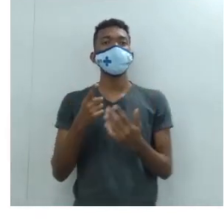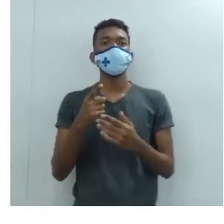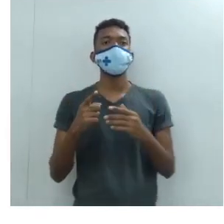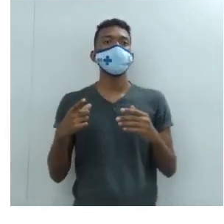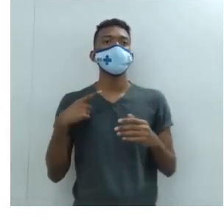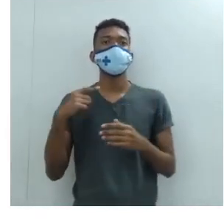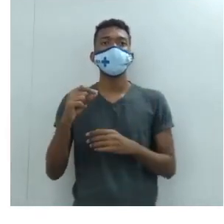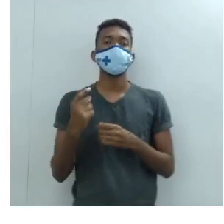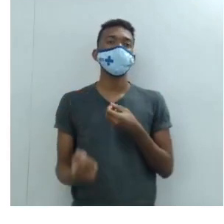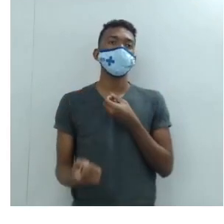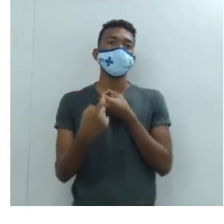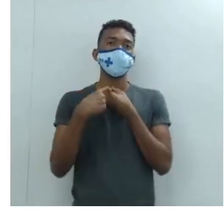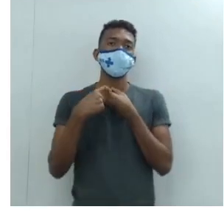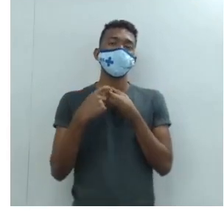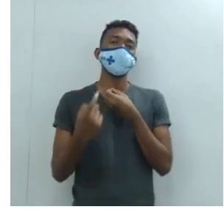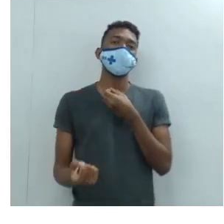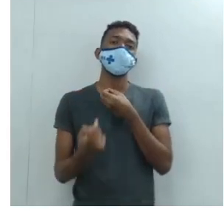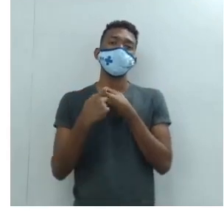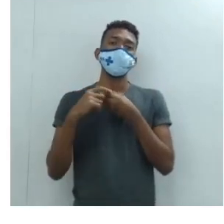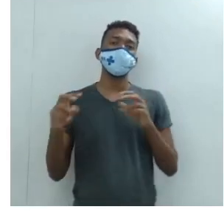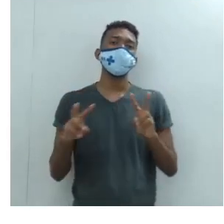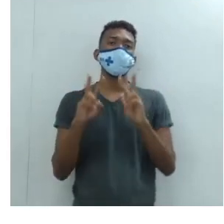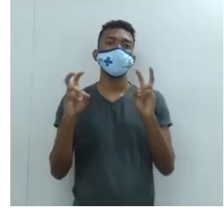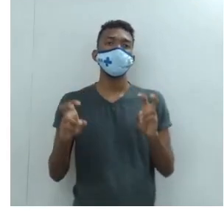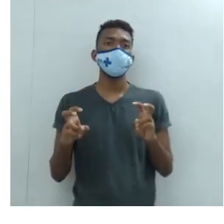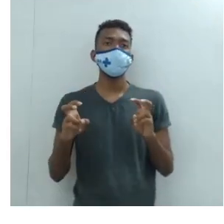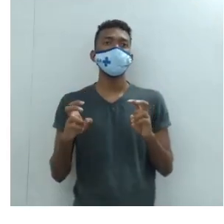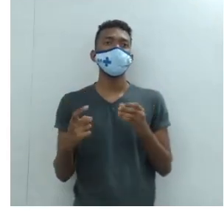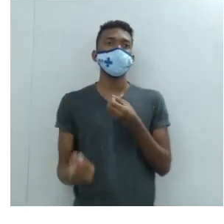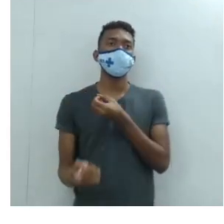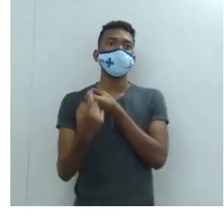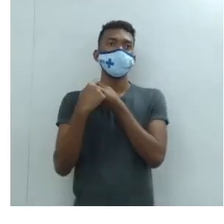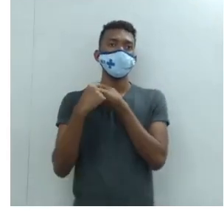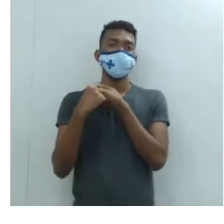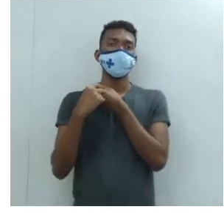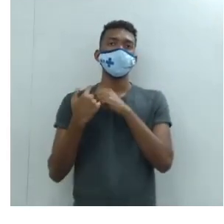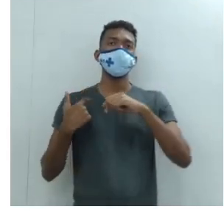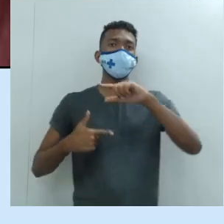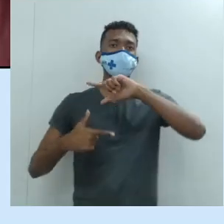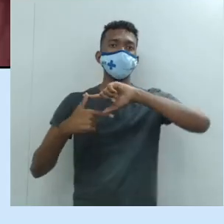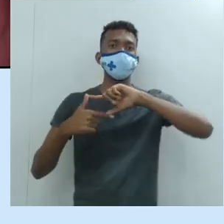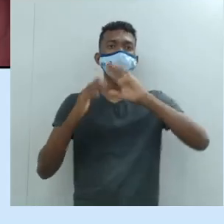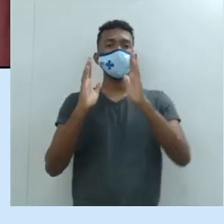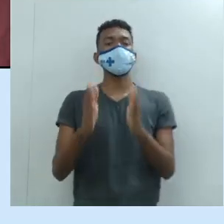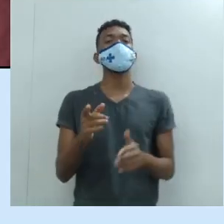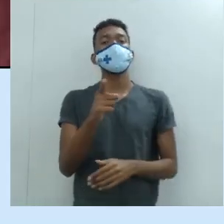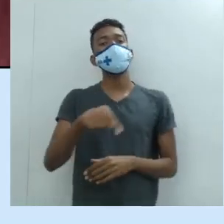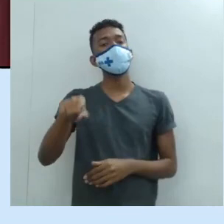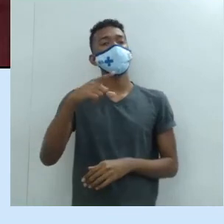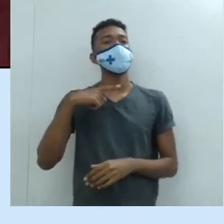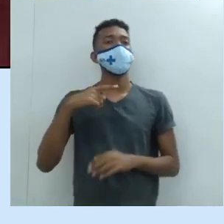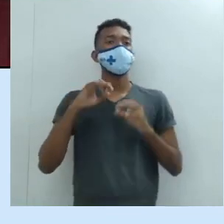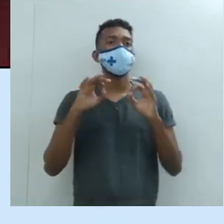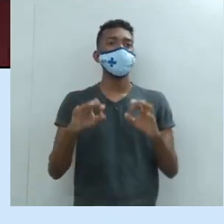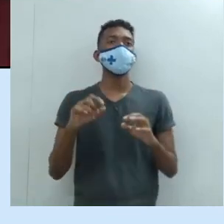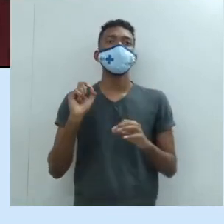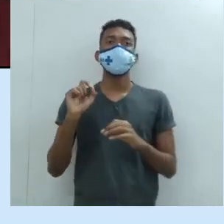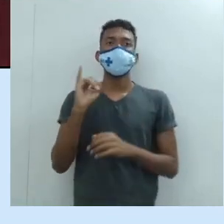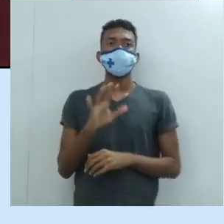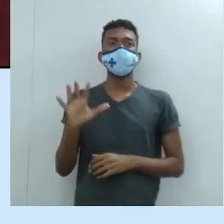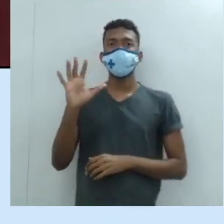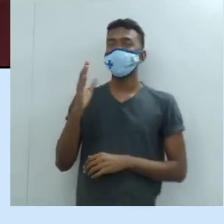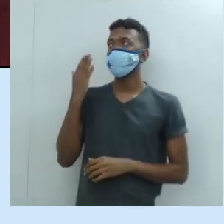a volta, o retorno da antiguidade clássica, né? Então na realidade você tem um número de quadros aí,